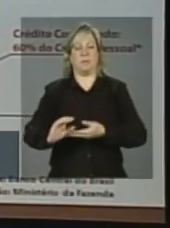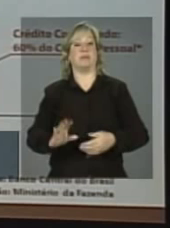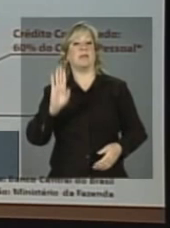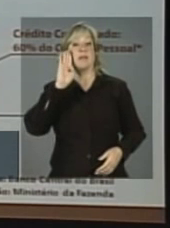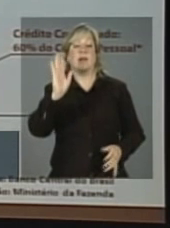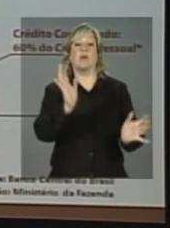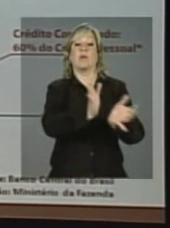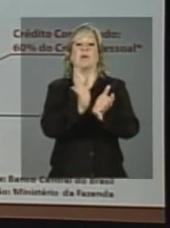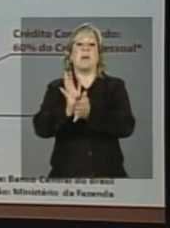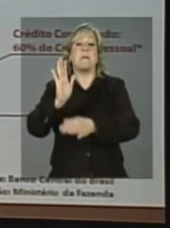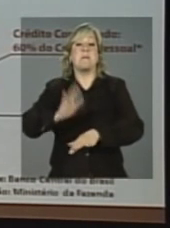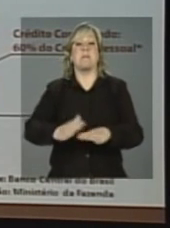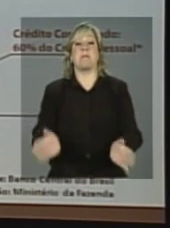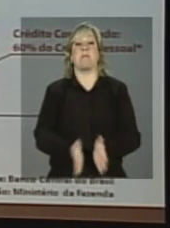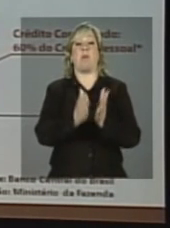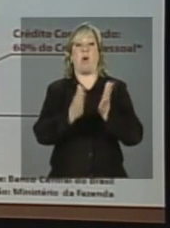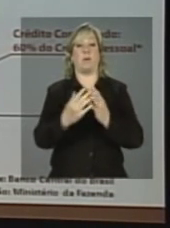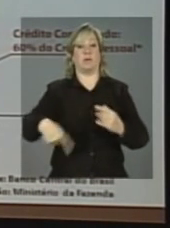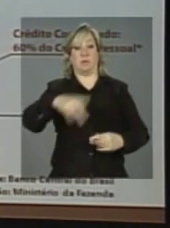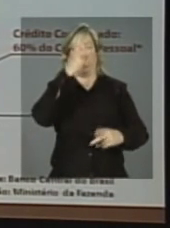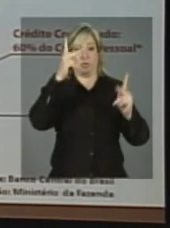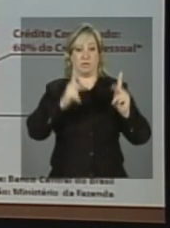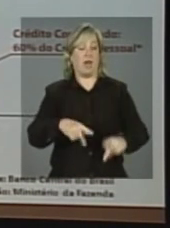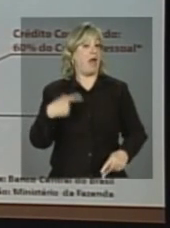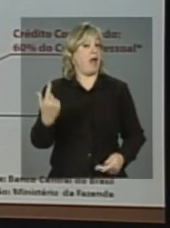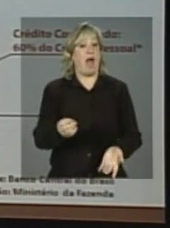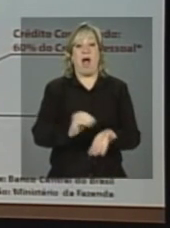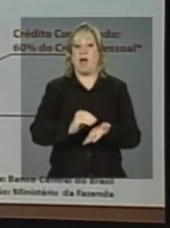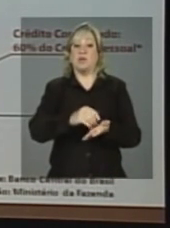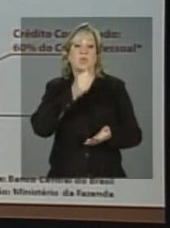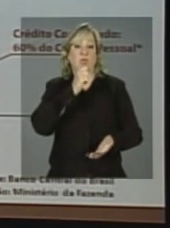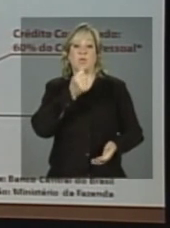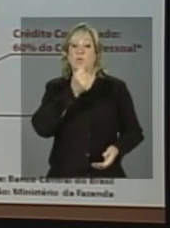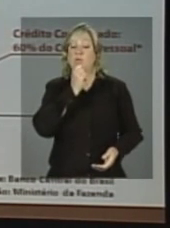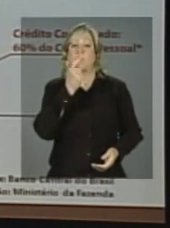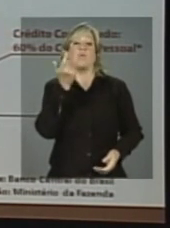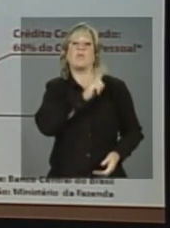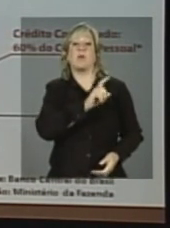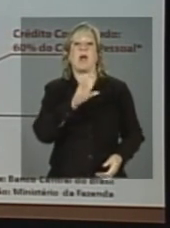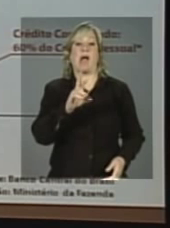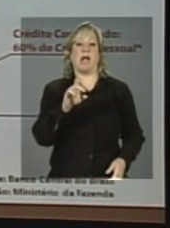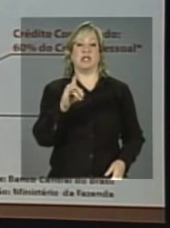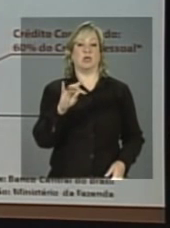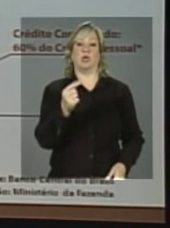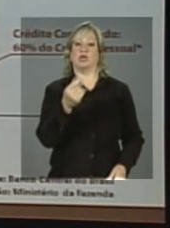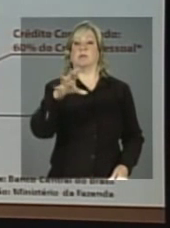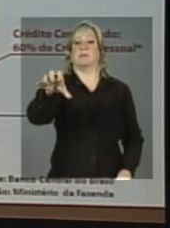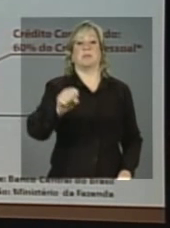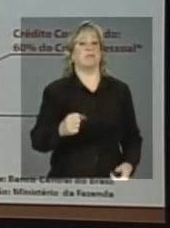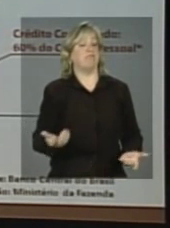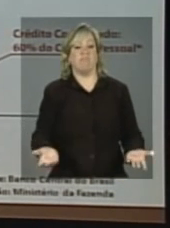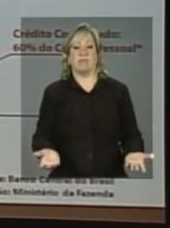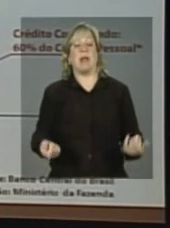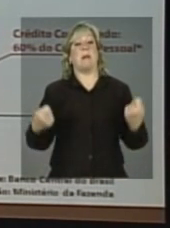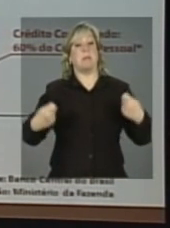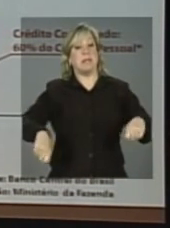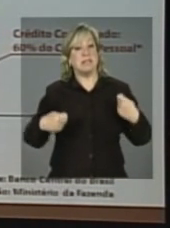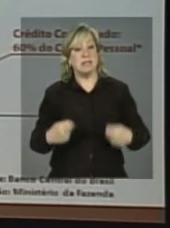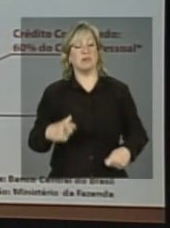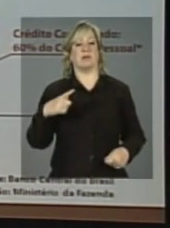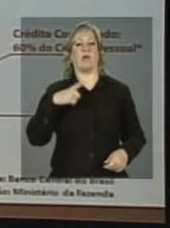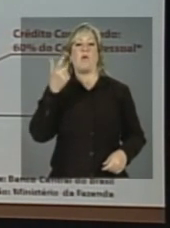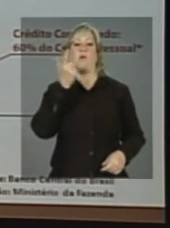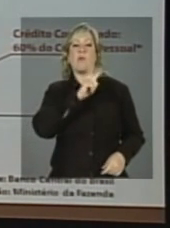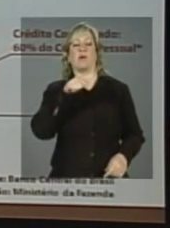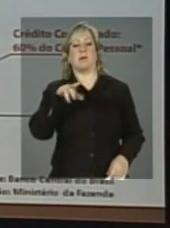pobres da população ainda não têm acesso a este crédito. Ainda precisam ter acesso